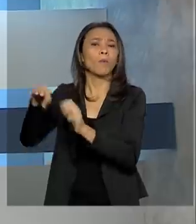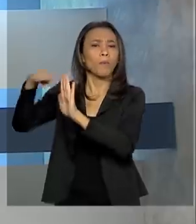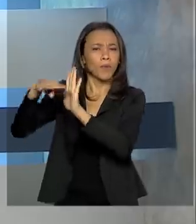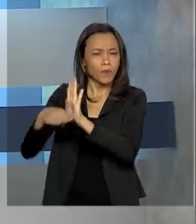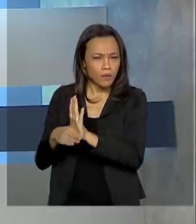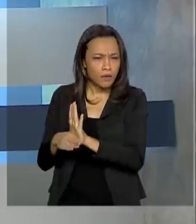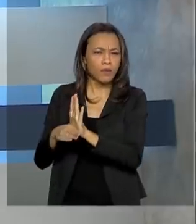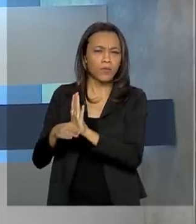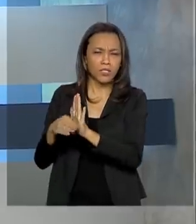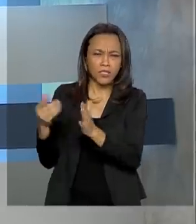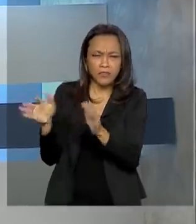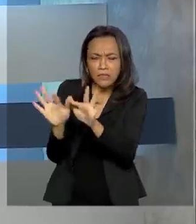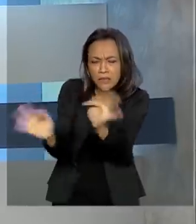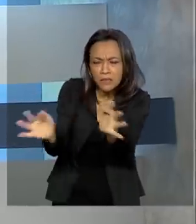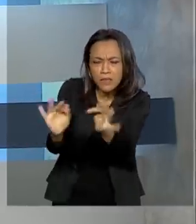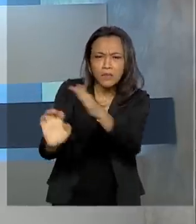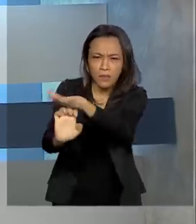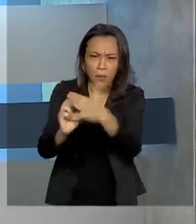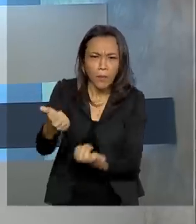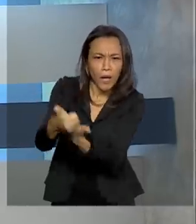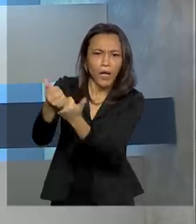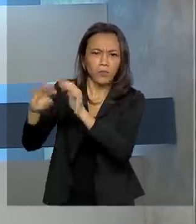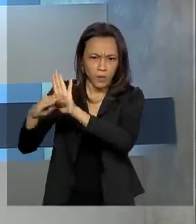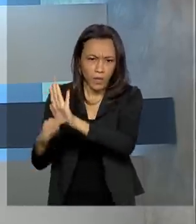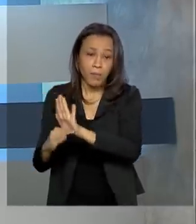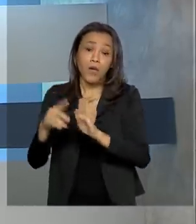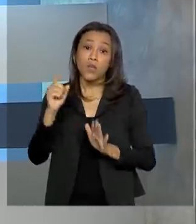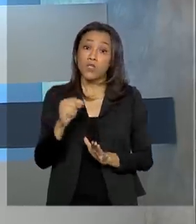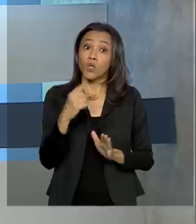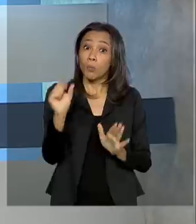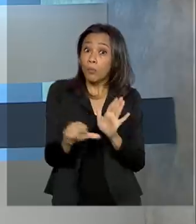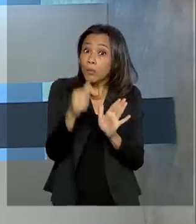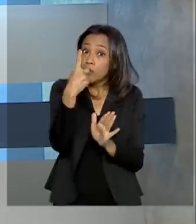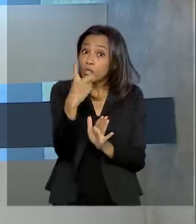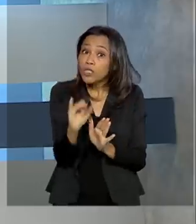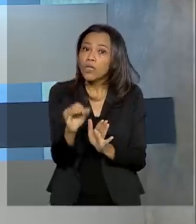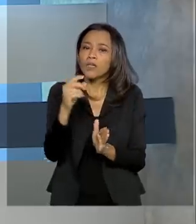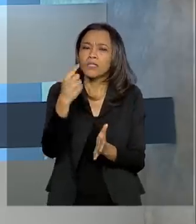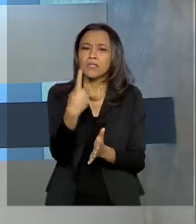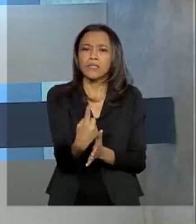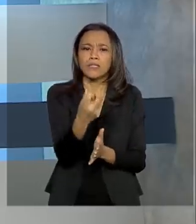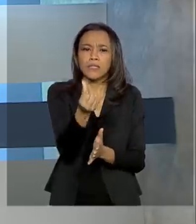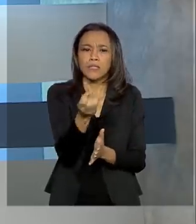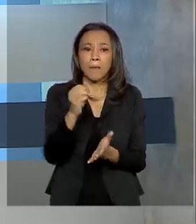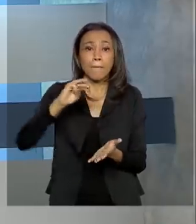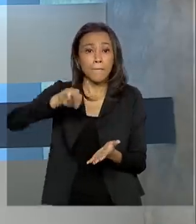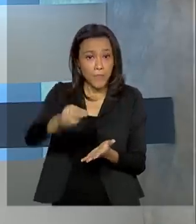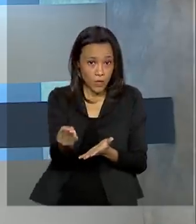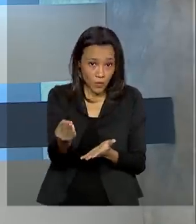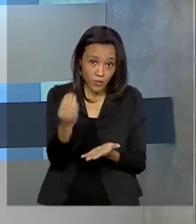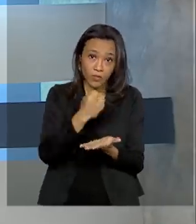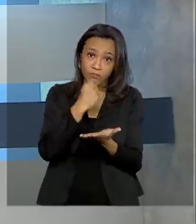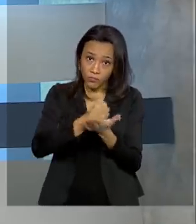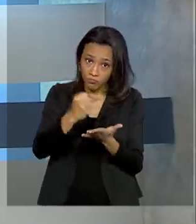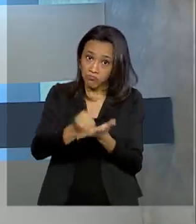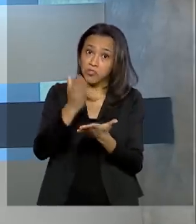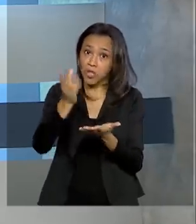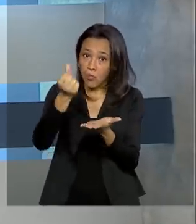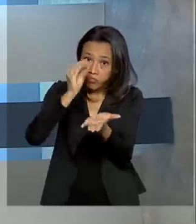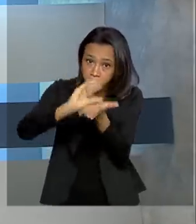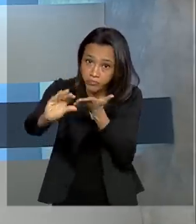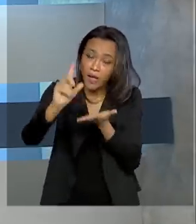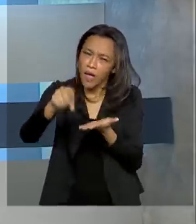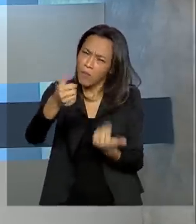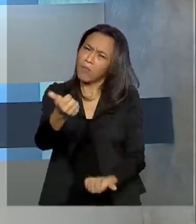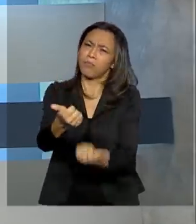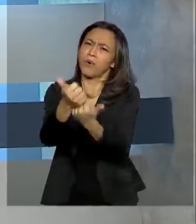de pequeno porte. Só no primeiro dia de contratações foram liberados R 160 milhões, uma ajuda aos pequenos negócios